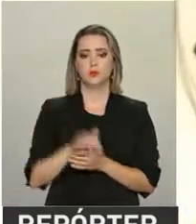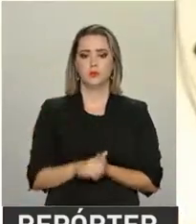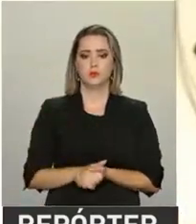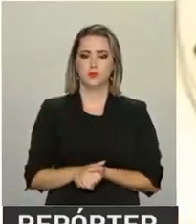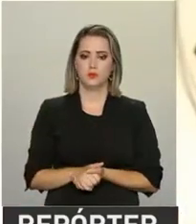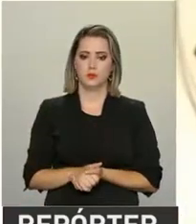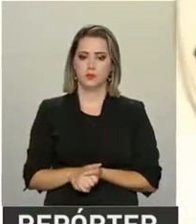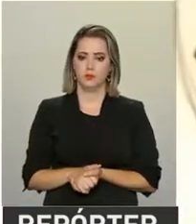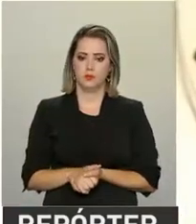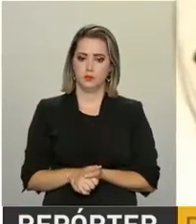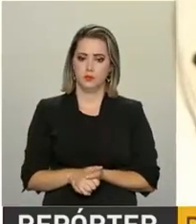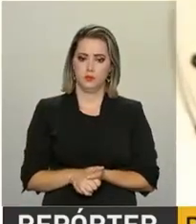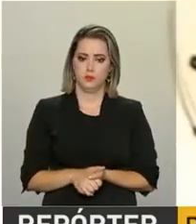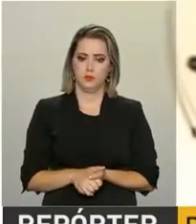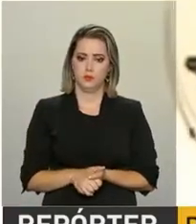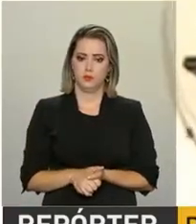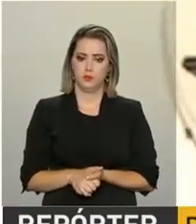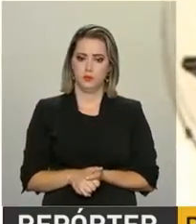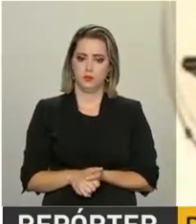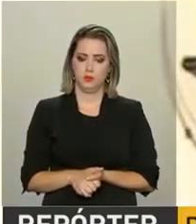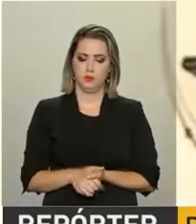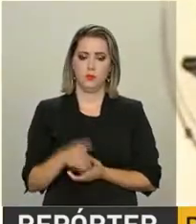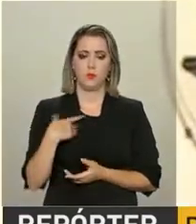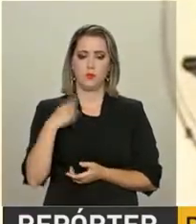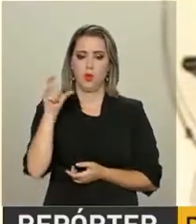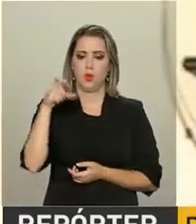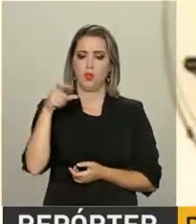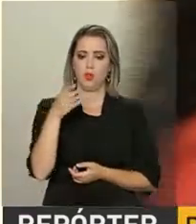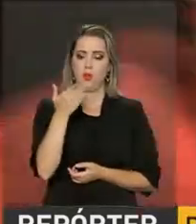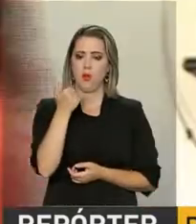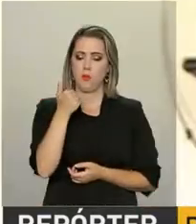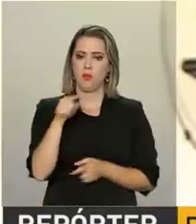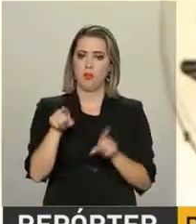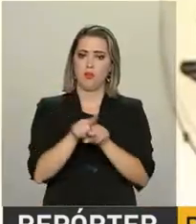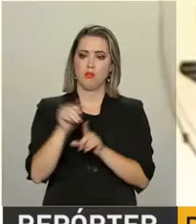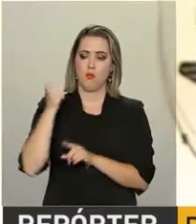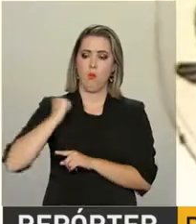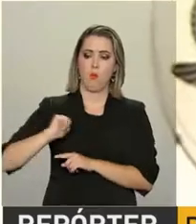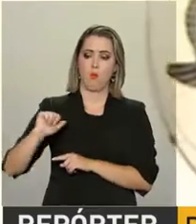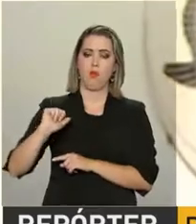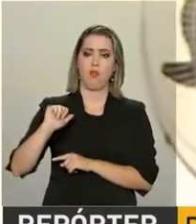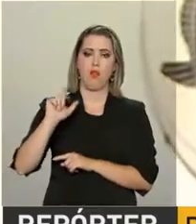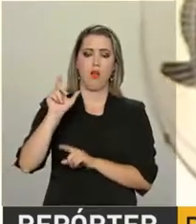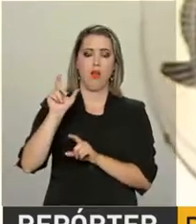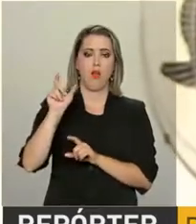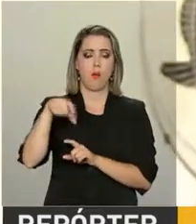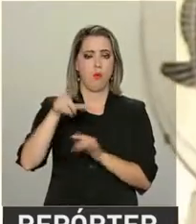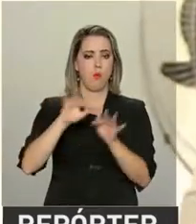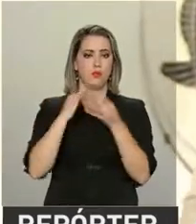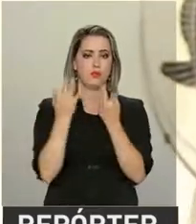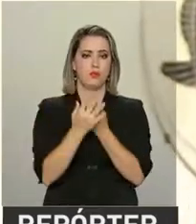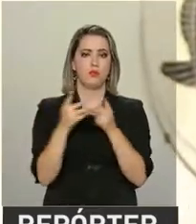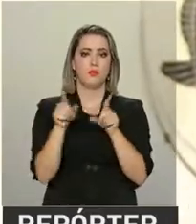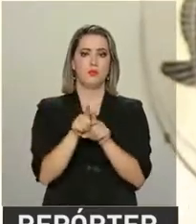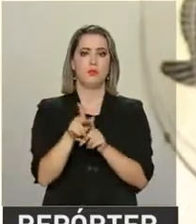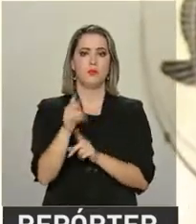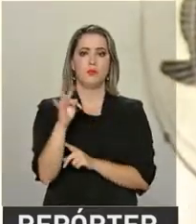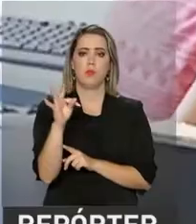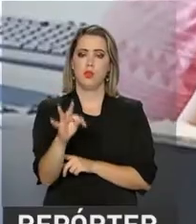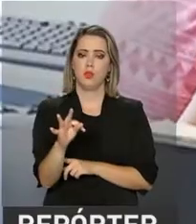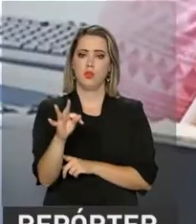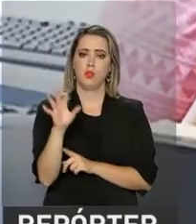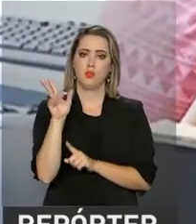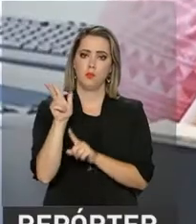alimentação, a sacola de alimentação, a Bolsa Família e o kit da TV digital.